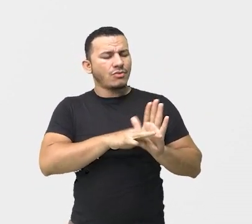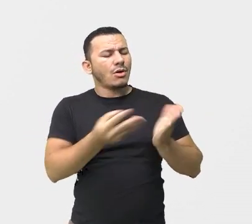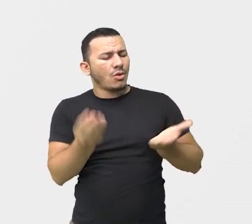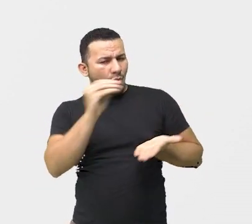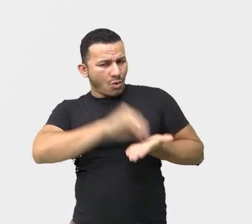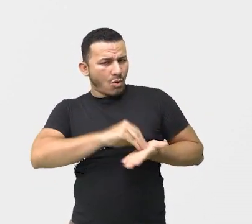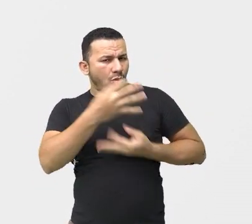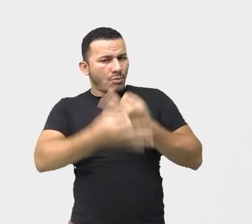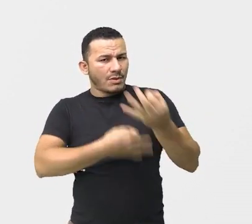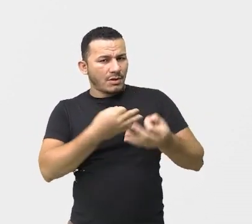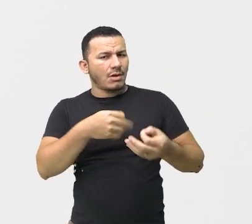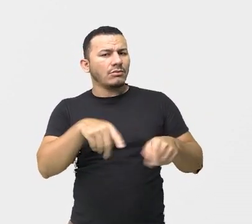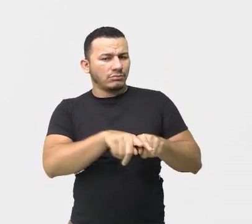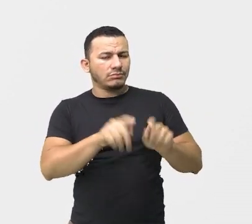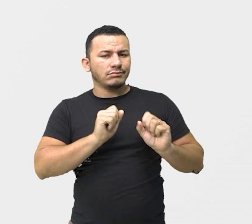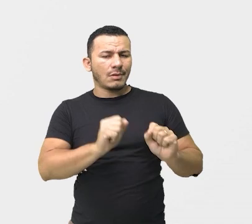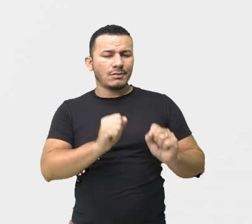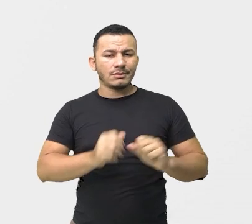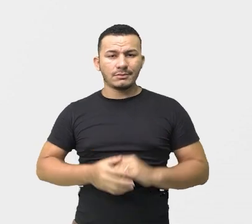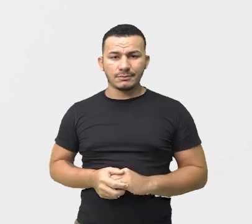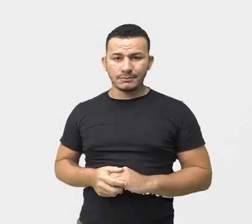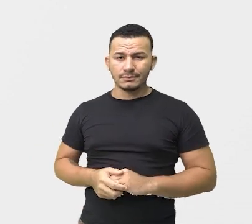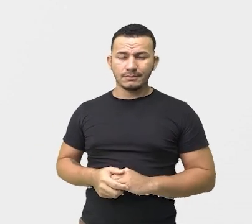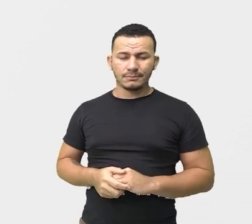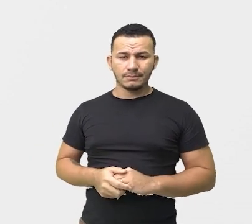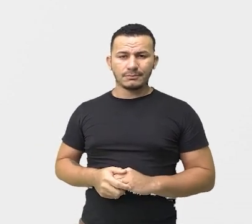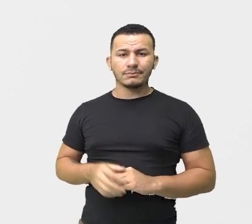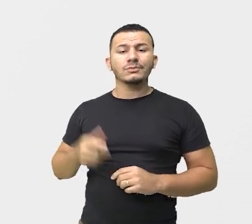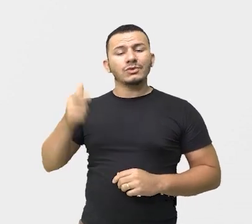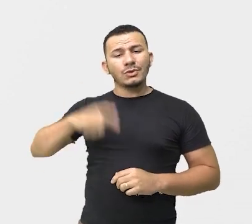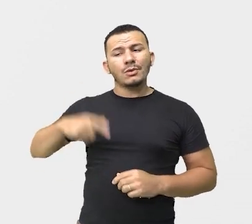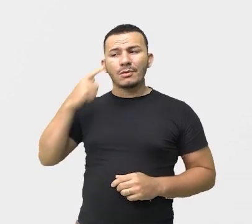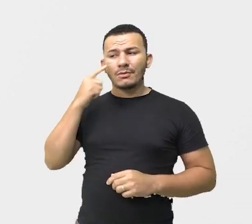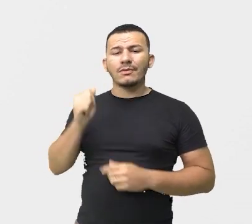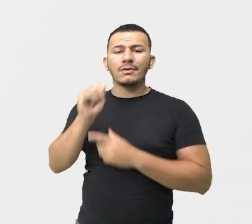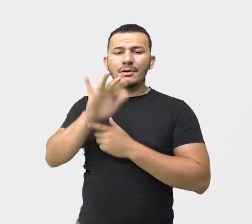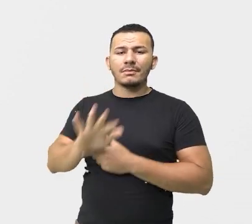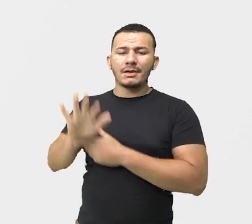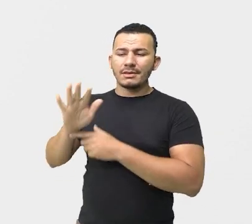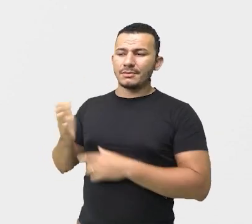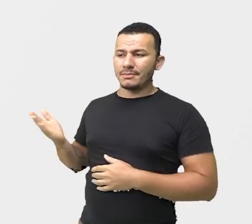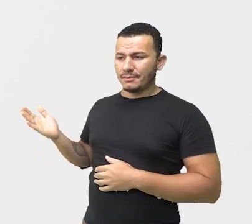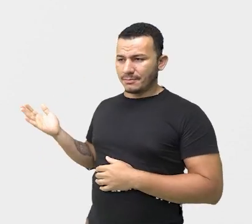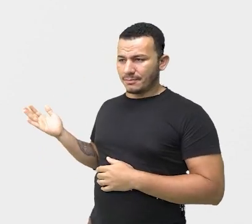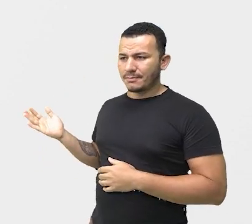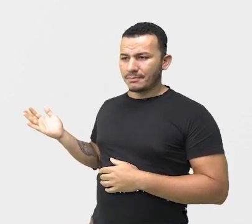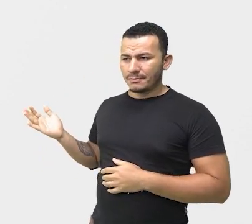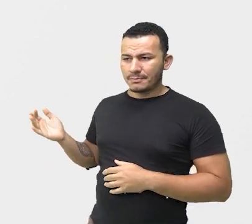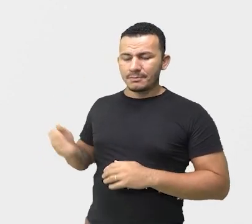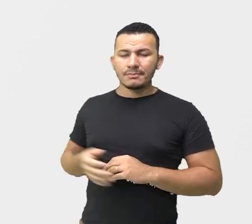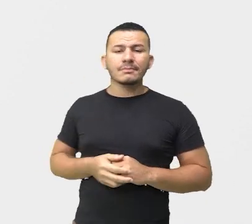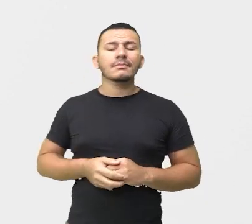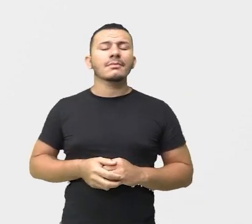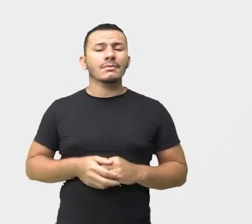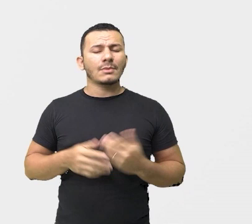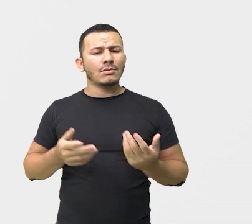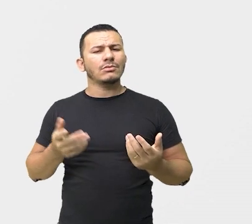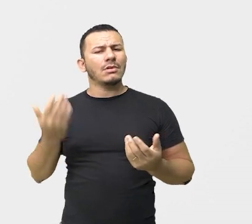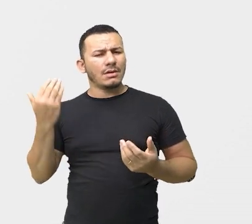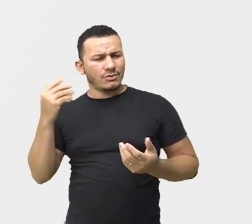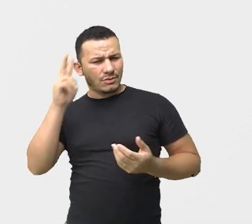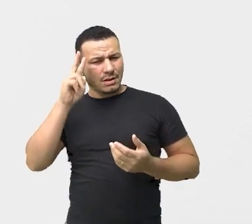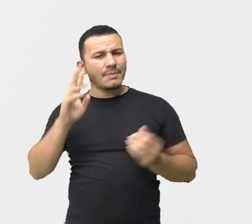ok? E olha só, mais uma vez a resgata a imagem do quadro de Iracema. Fizemos uma